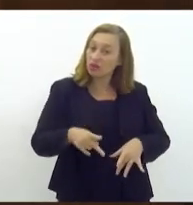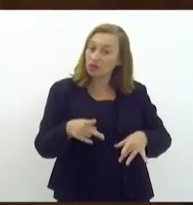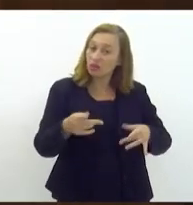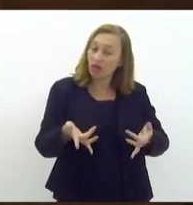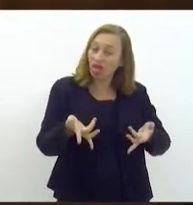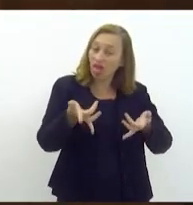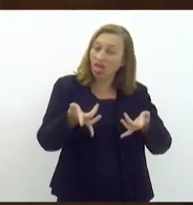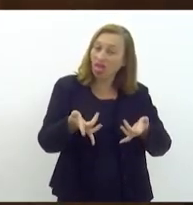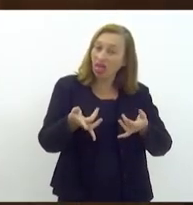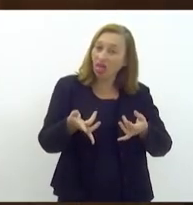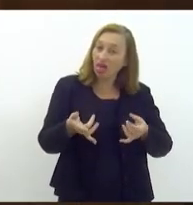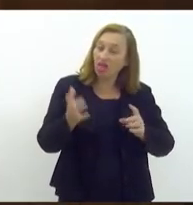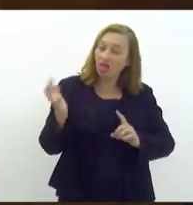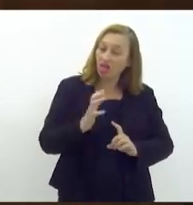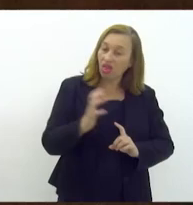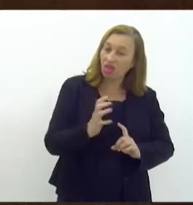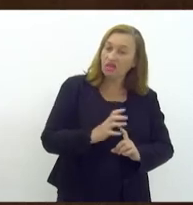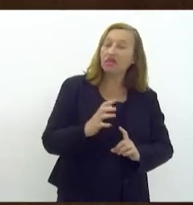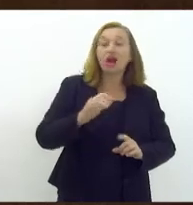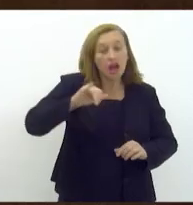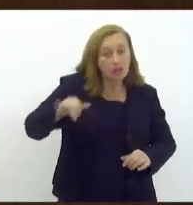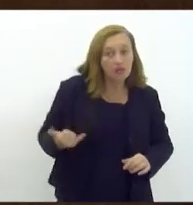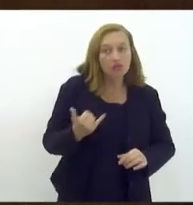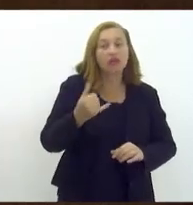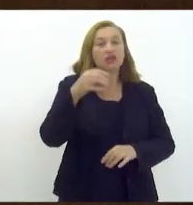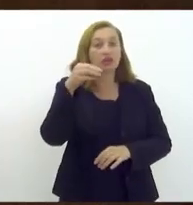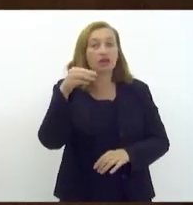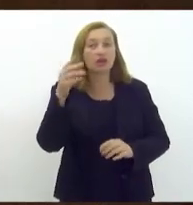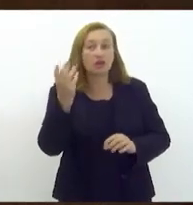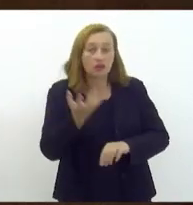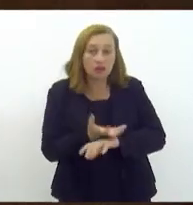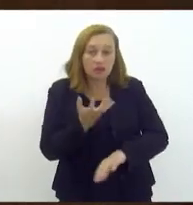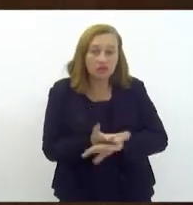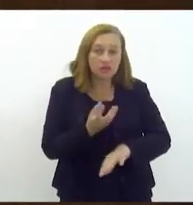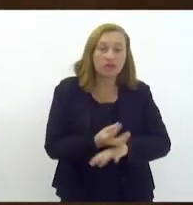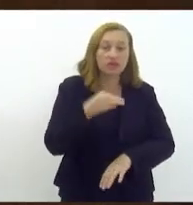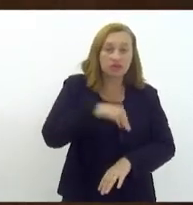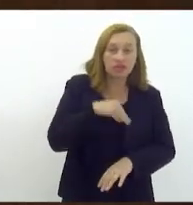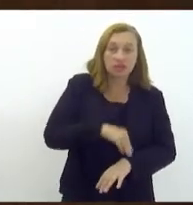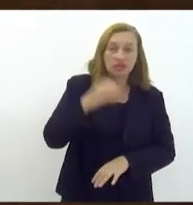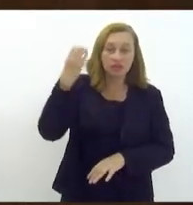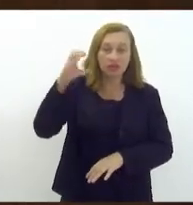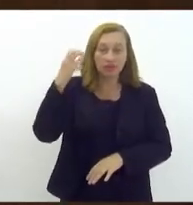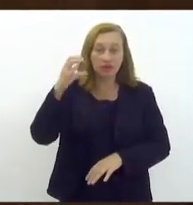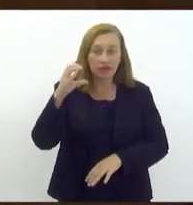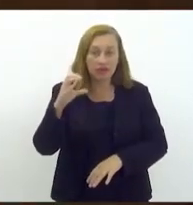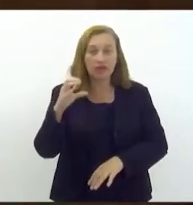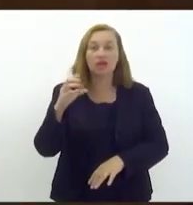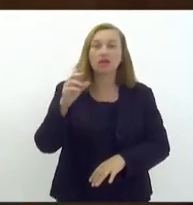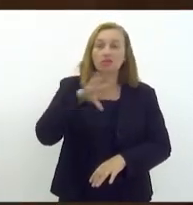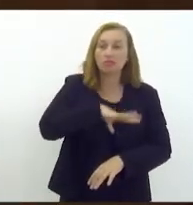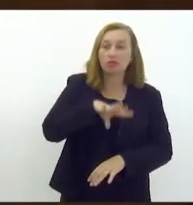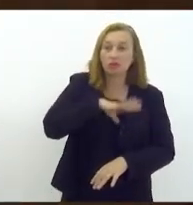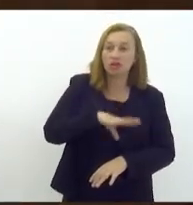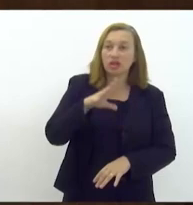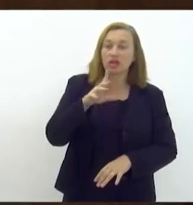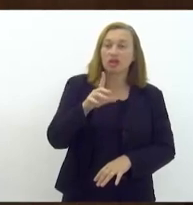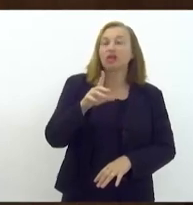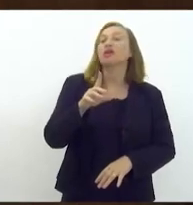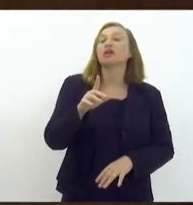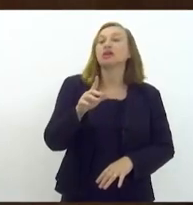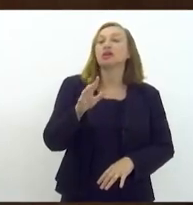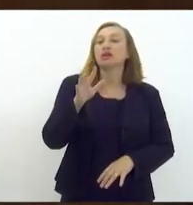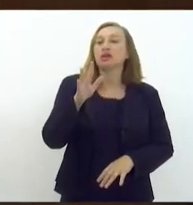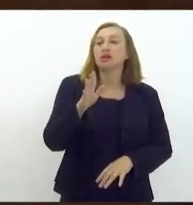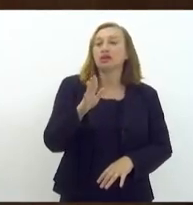na cabeça de vocês aproveita bastante a matéria vamos estudar matemática ciência português ideologia deixa para vocês conversar com o pai de